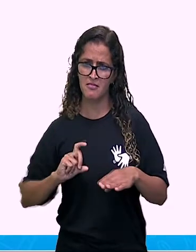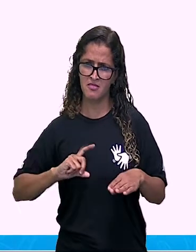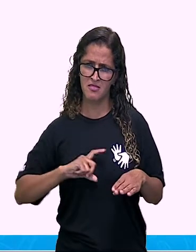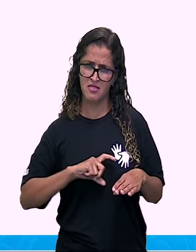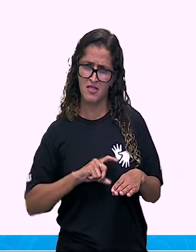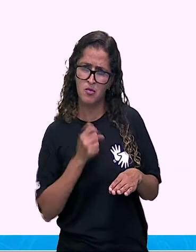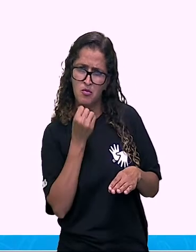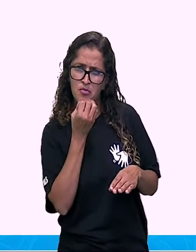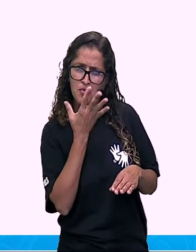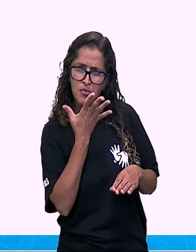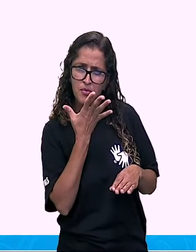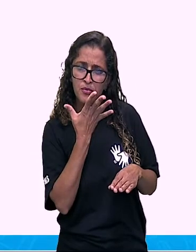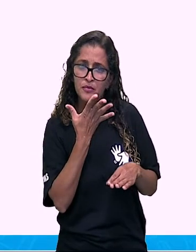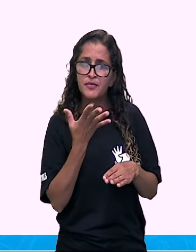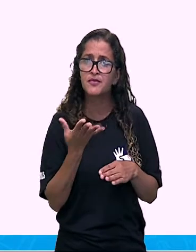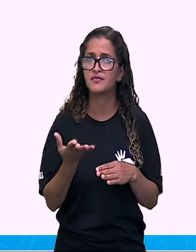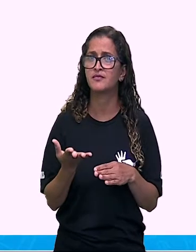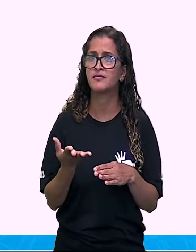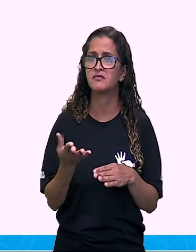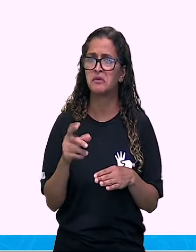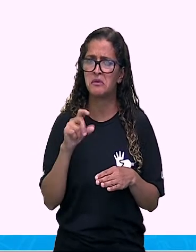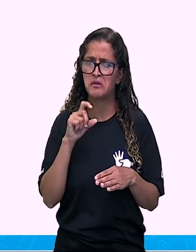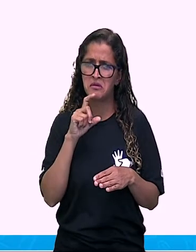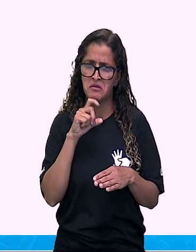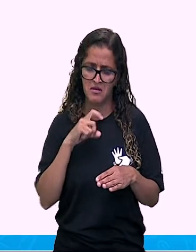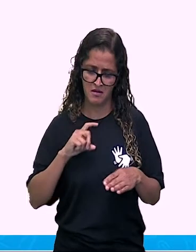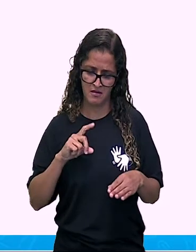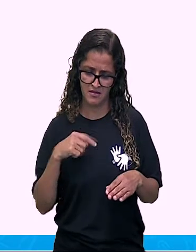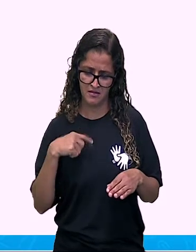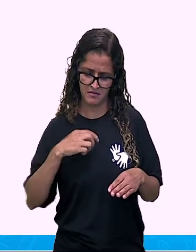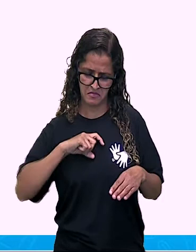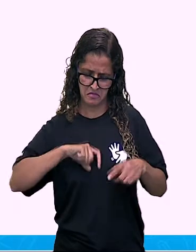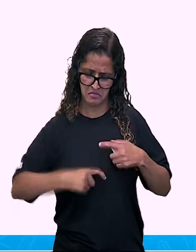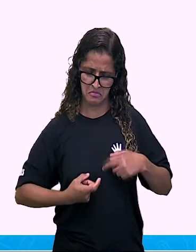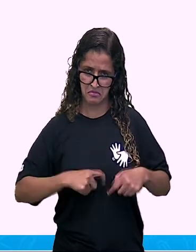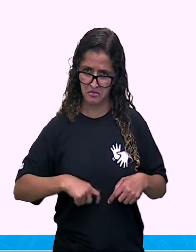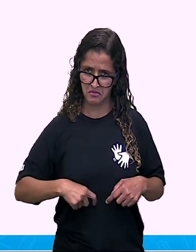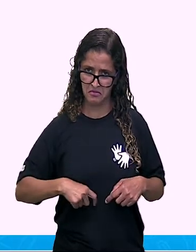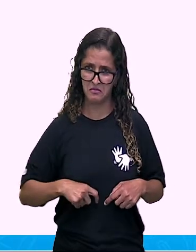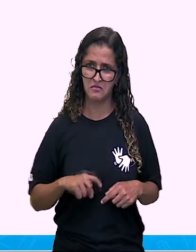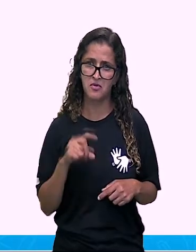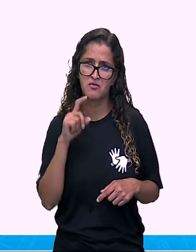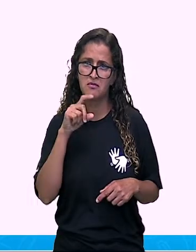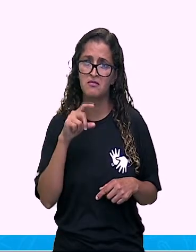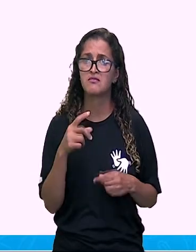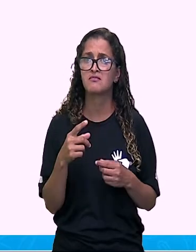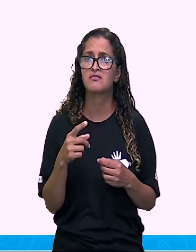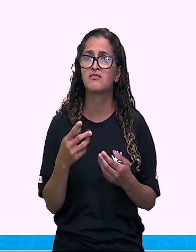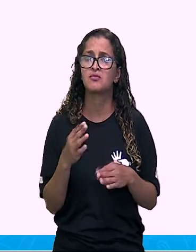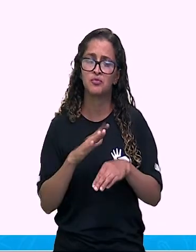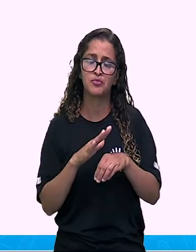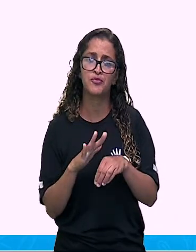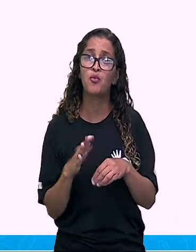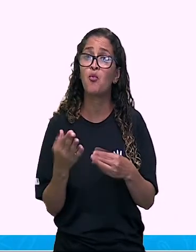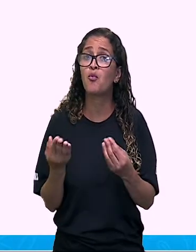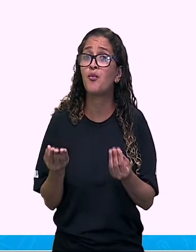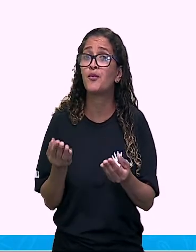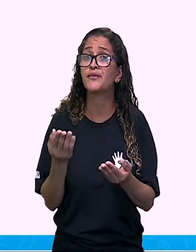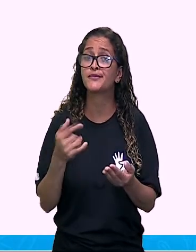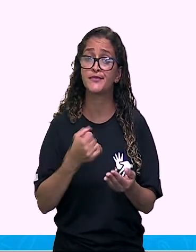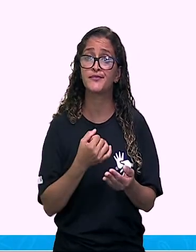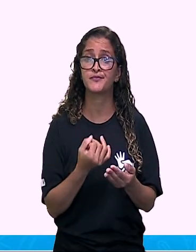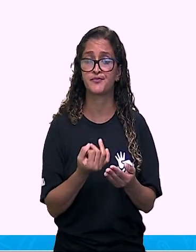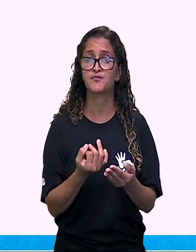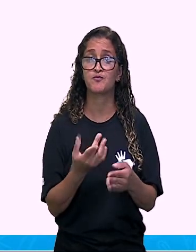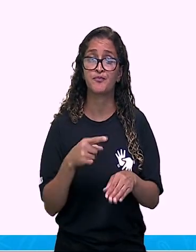ruins. E o que que são essas bactérias ruins? São aquelas que nos trazem doenças.